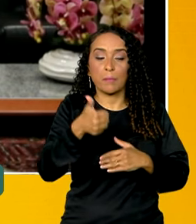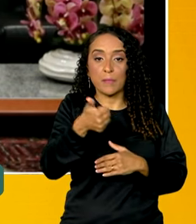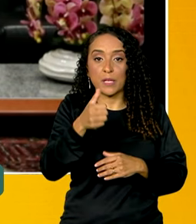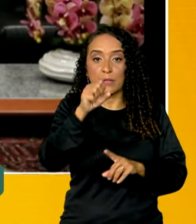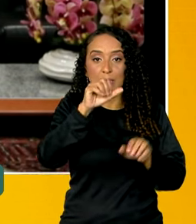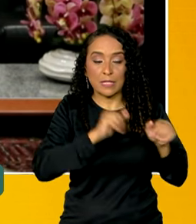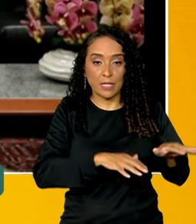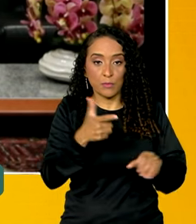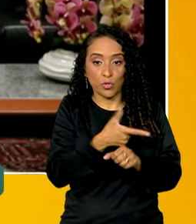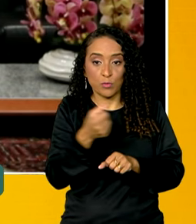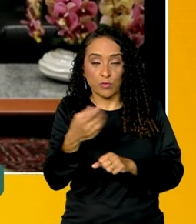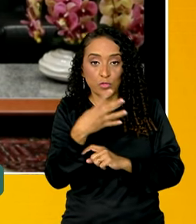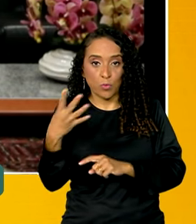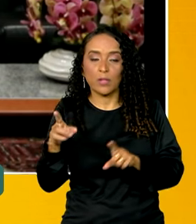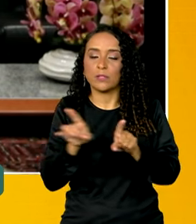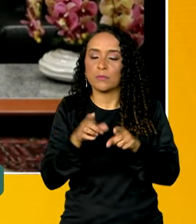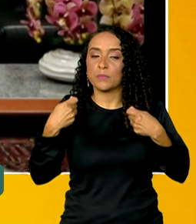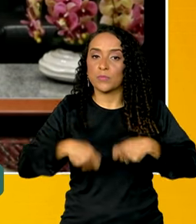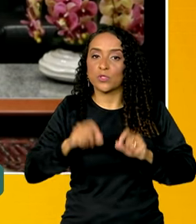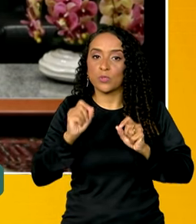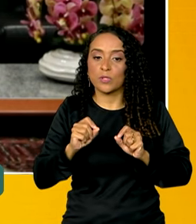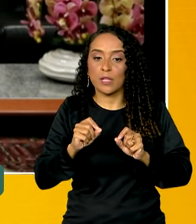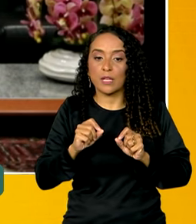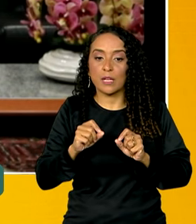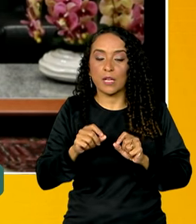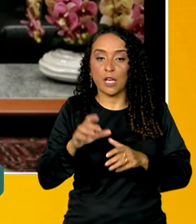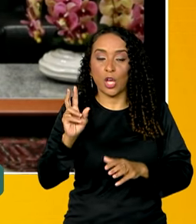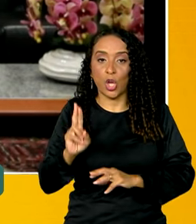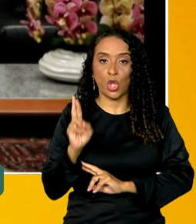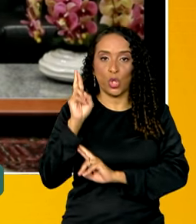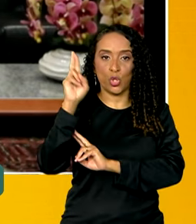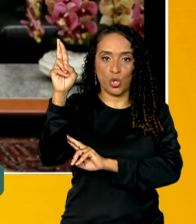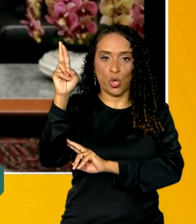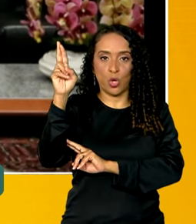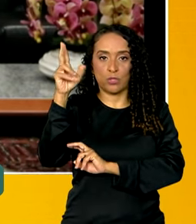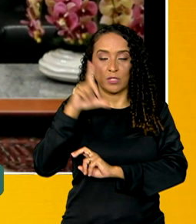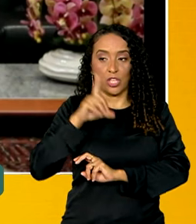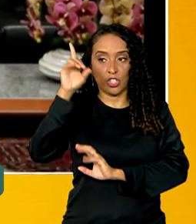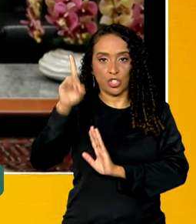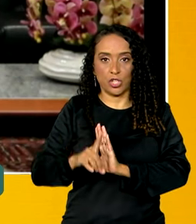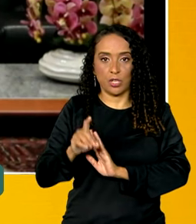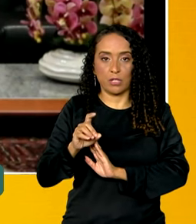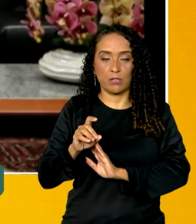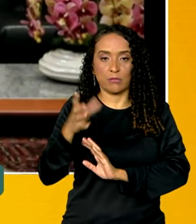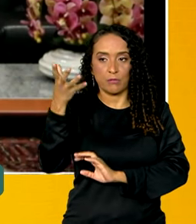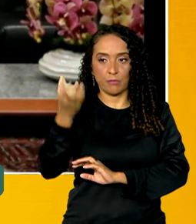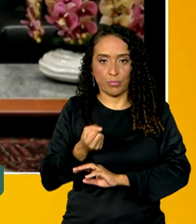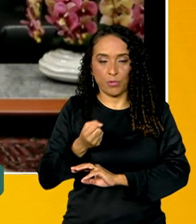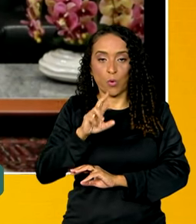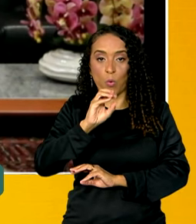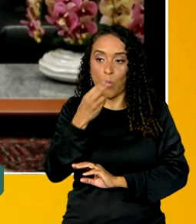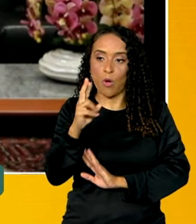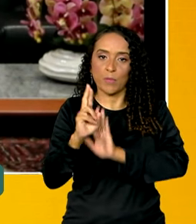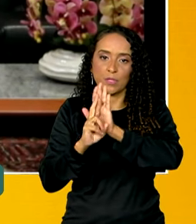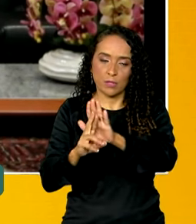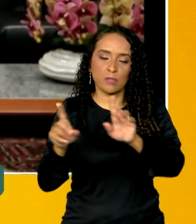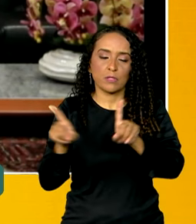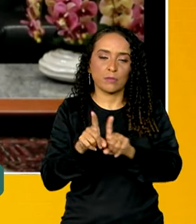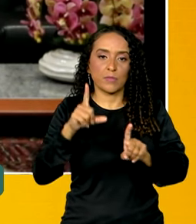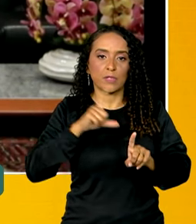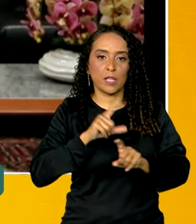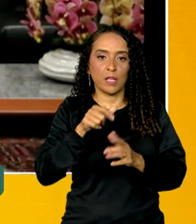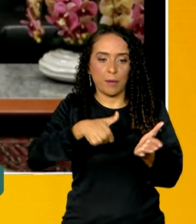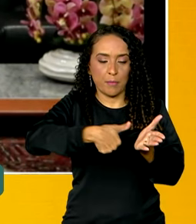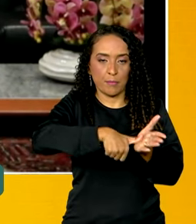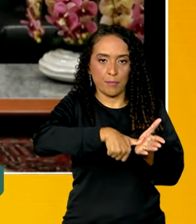de setembro de 2024, também é necessário que o titular, a pessoa que tem direito ao benefício ou o seu representante legal, também tenha a